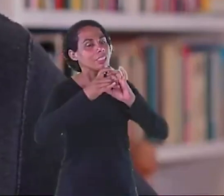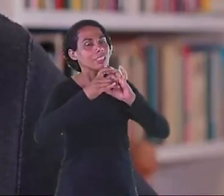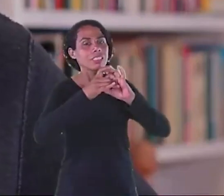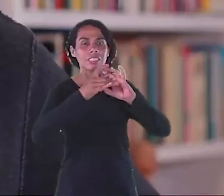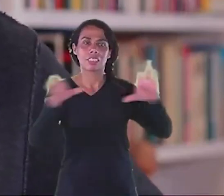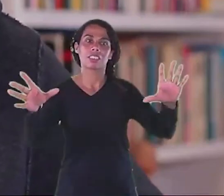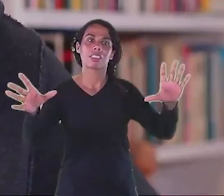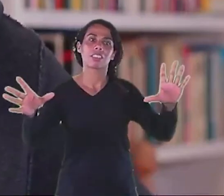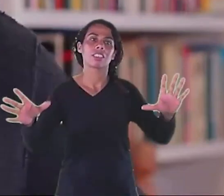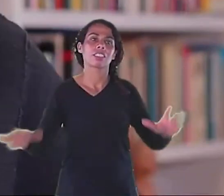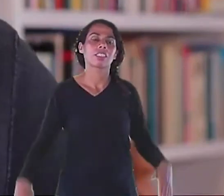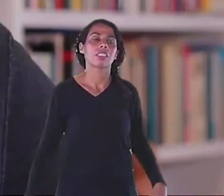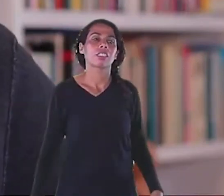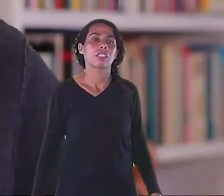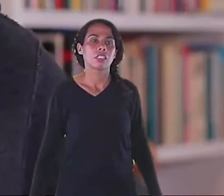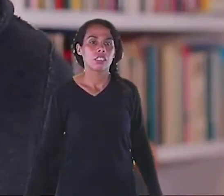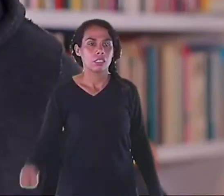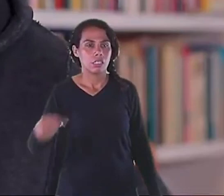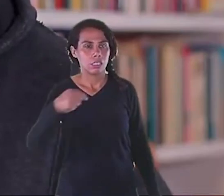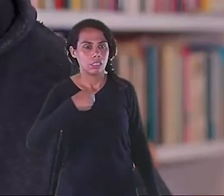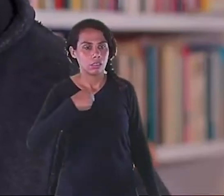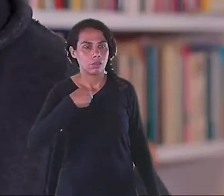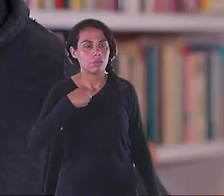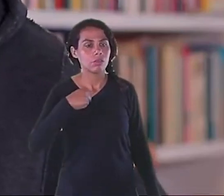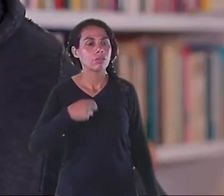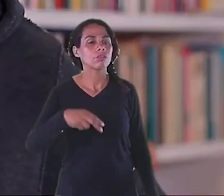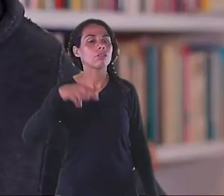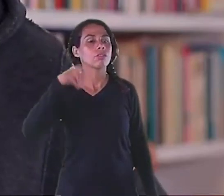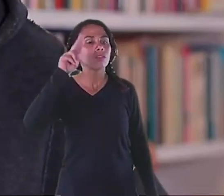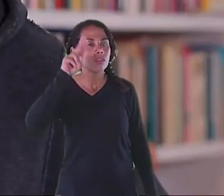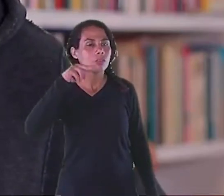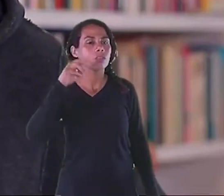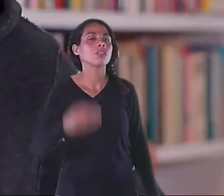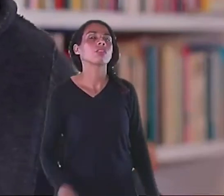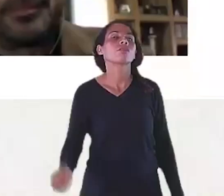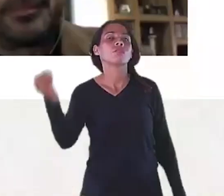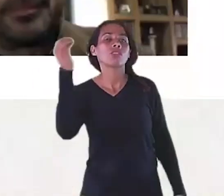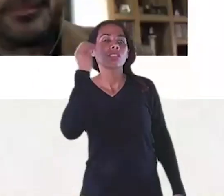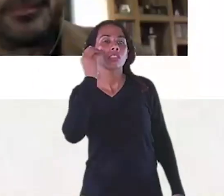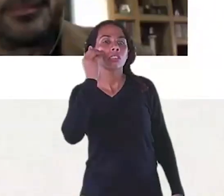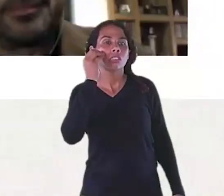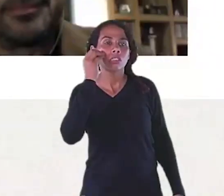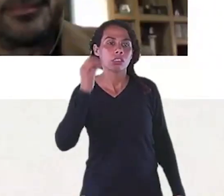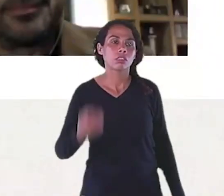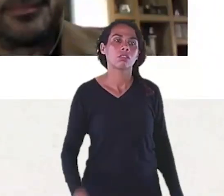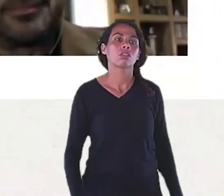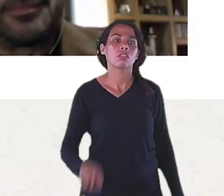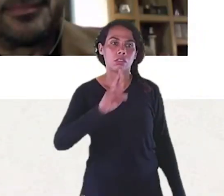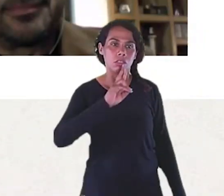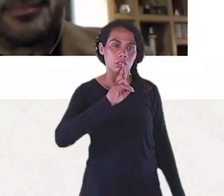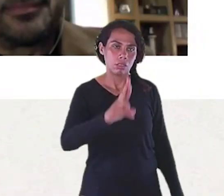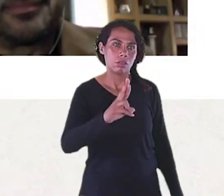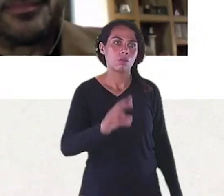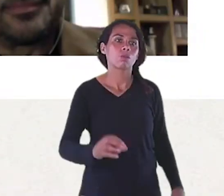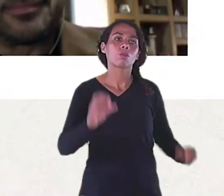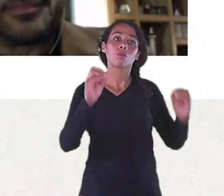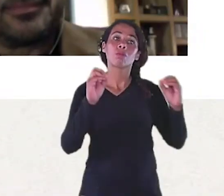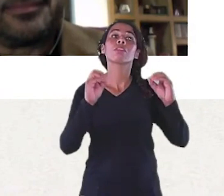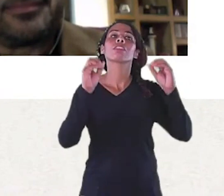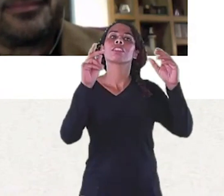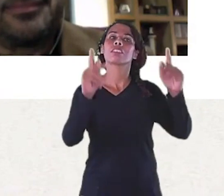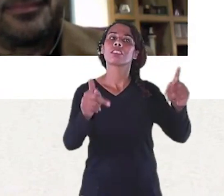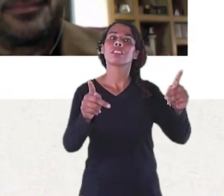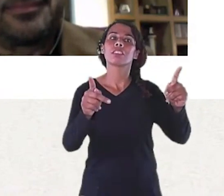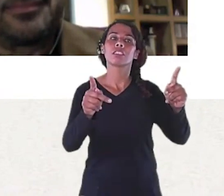gente vai Lendo e respondendo aqui Na medida do possível Tá bom? Pedro João Vamos continuar né